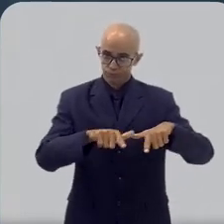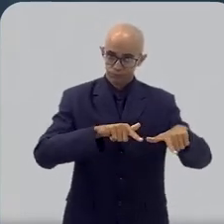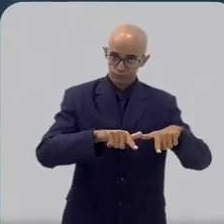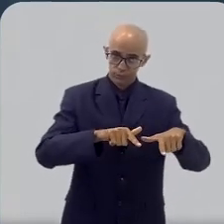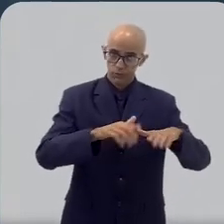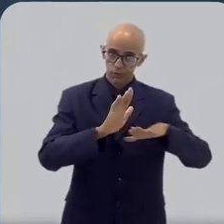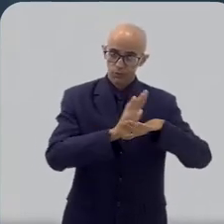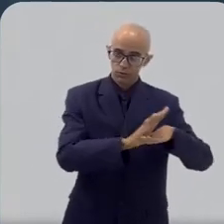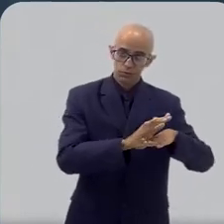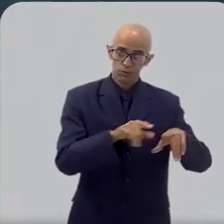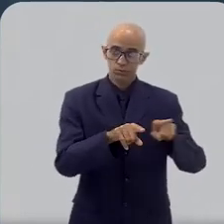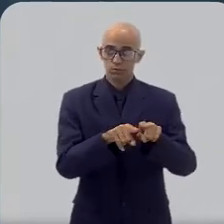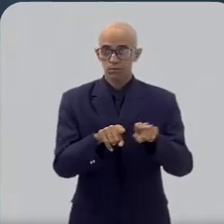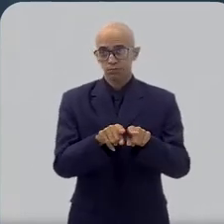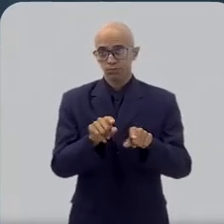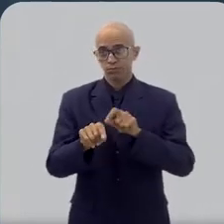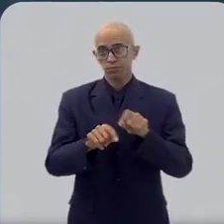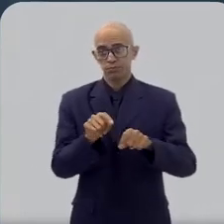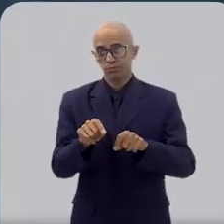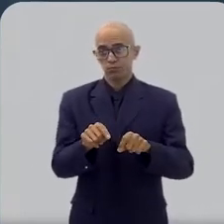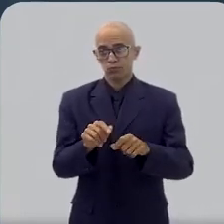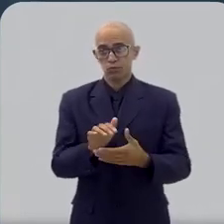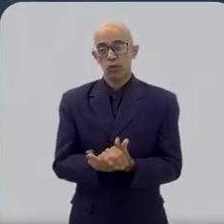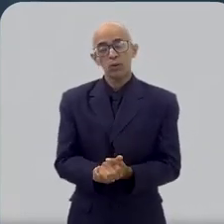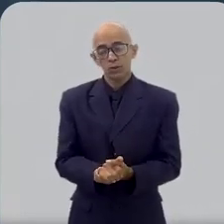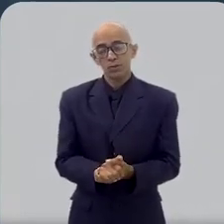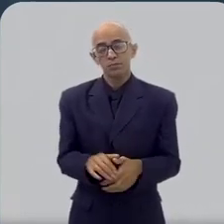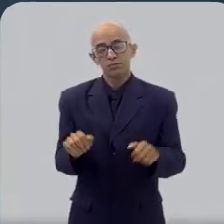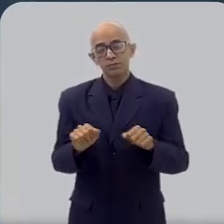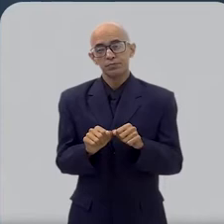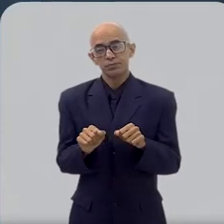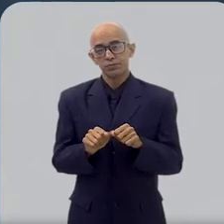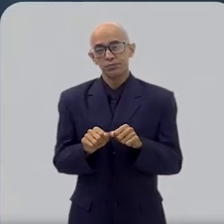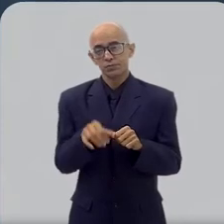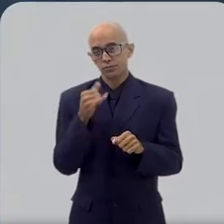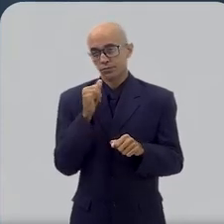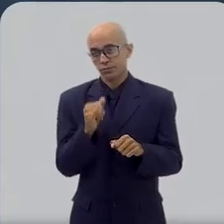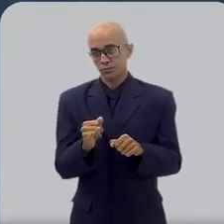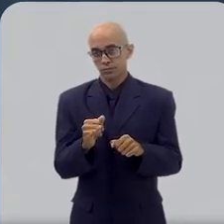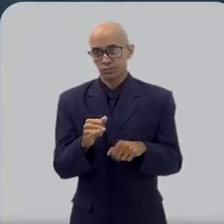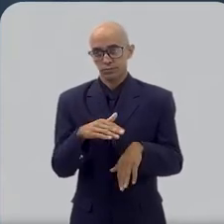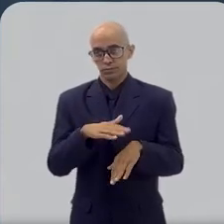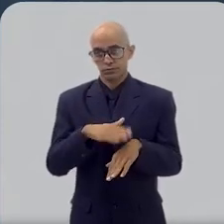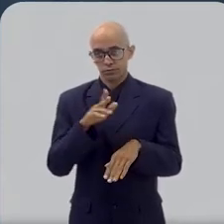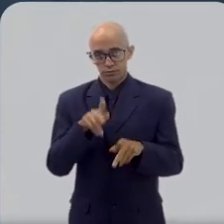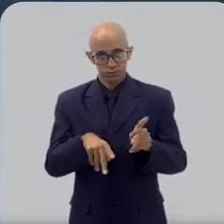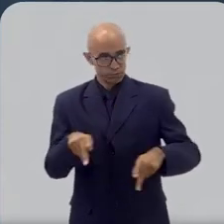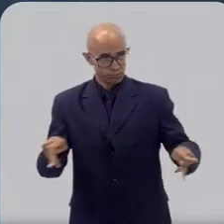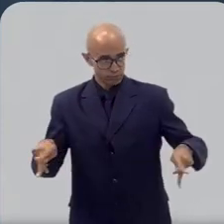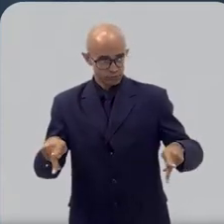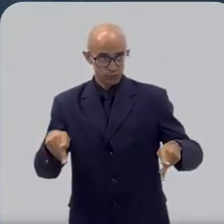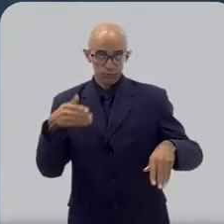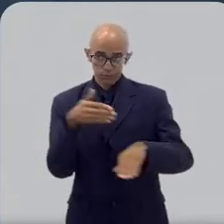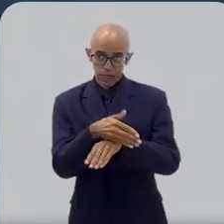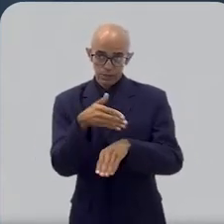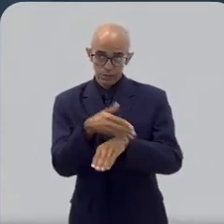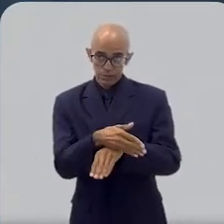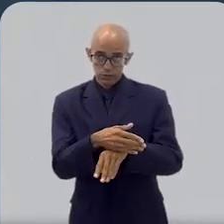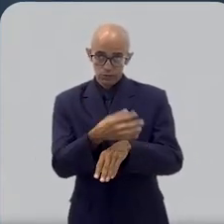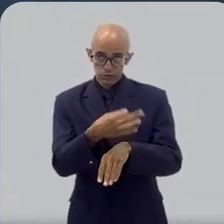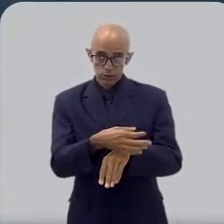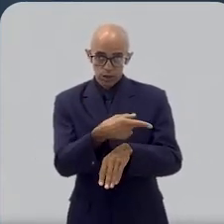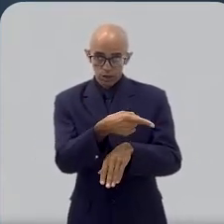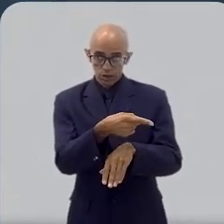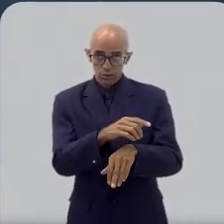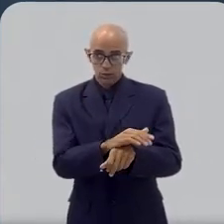parceria, isso também ajuda muito a fazer a energia chegar a mais pessoas, quer dizer, a gente ter